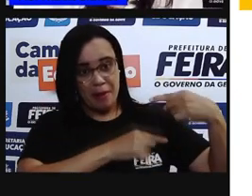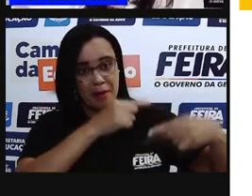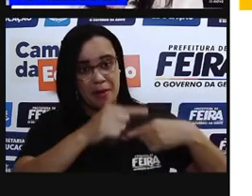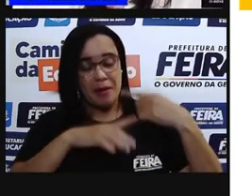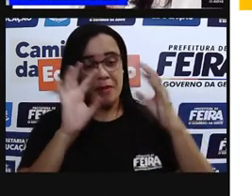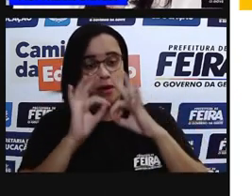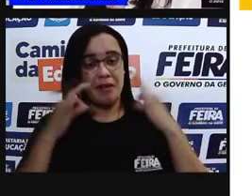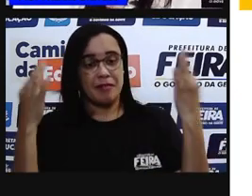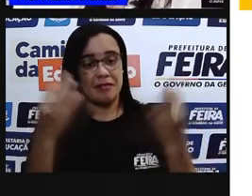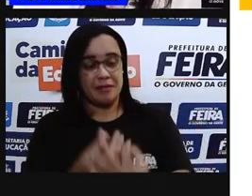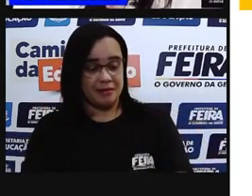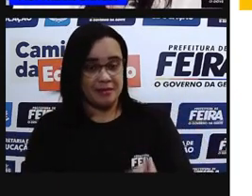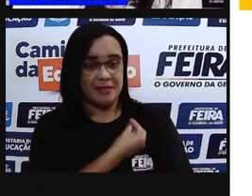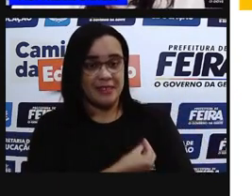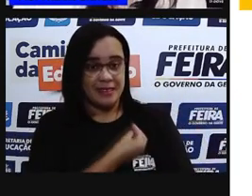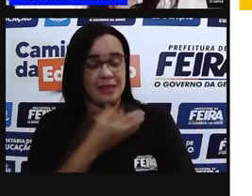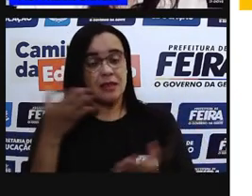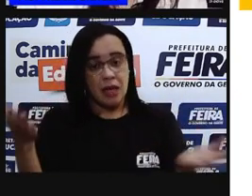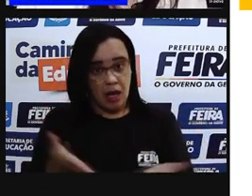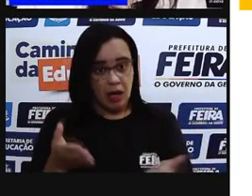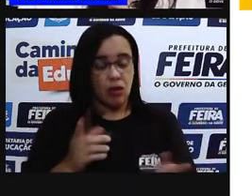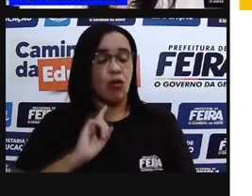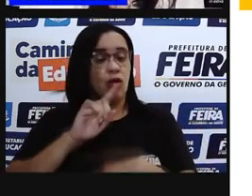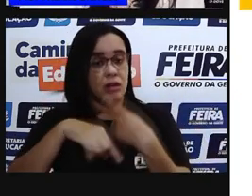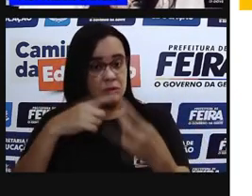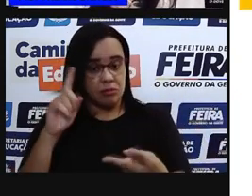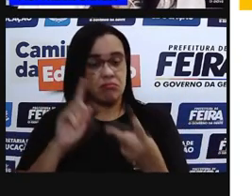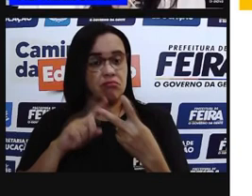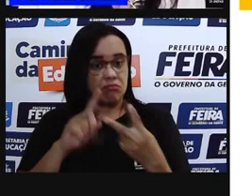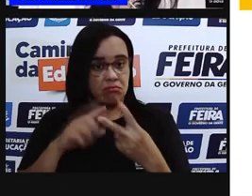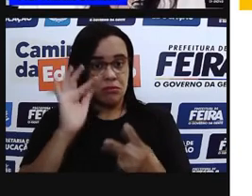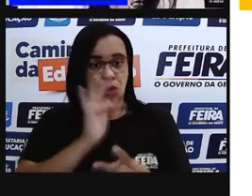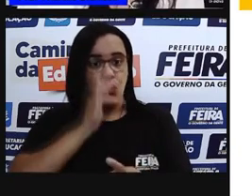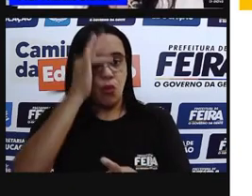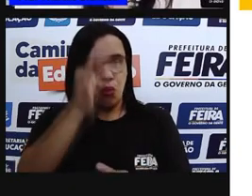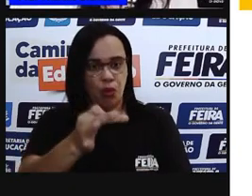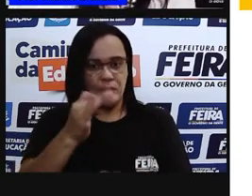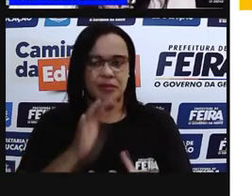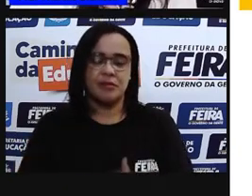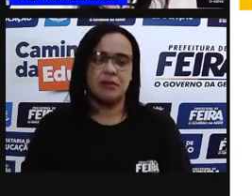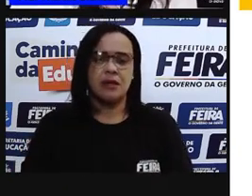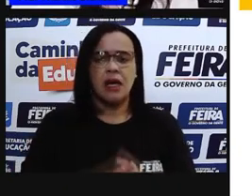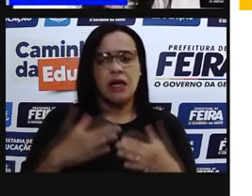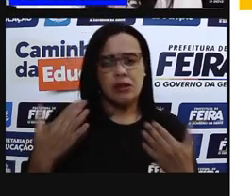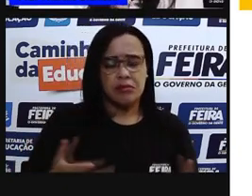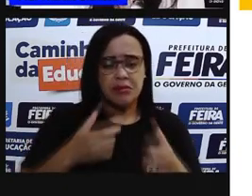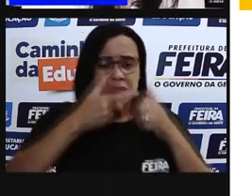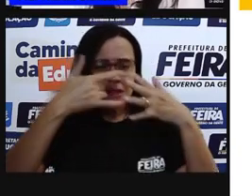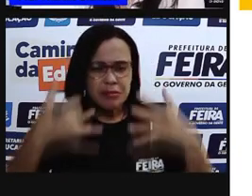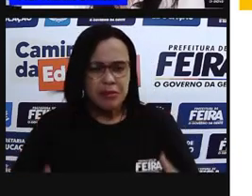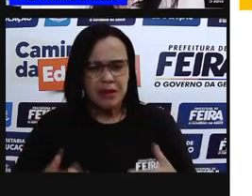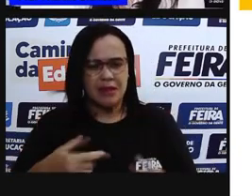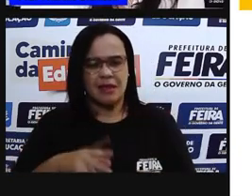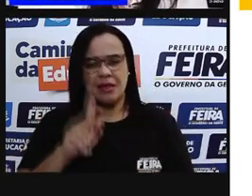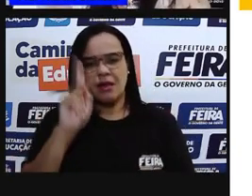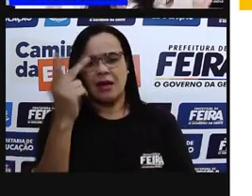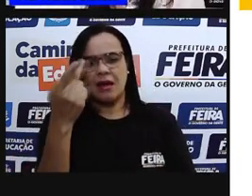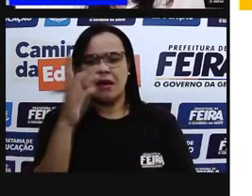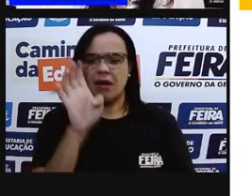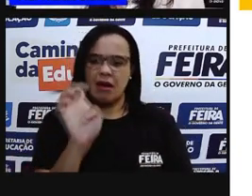aula e na segunda parte desse vídeo. Quando a gente fala de herança, a gente pensa logo em quê?